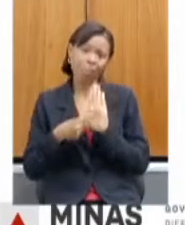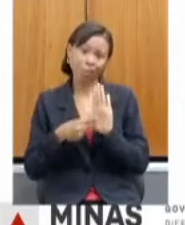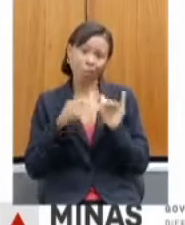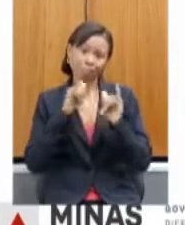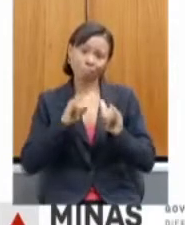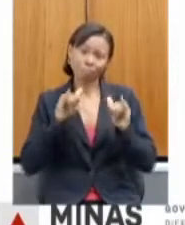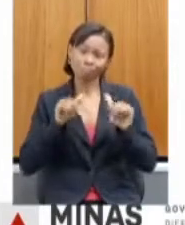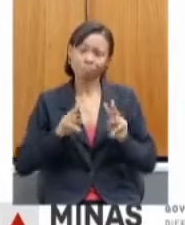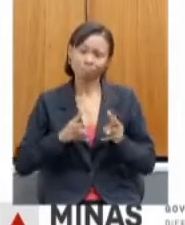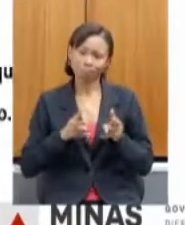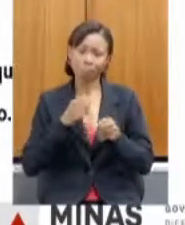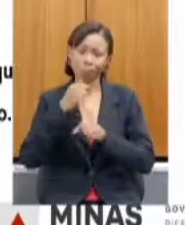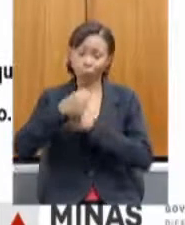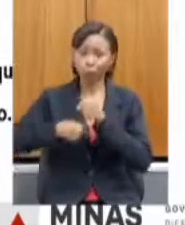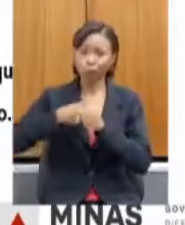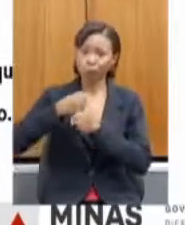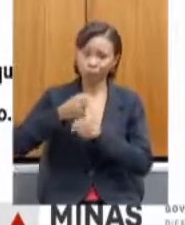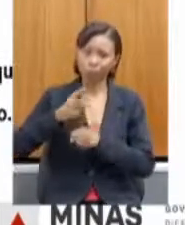anos. Pode passar?